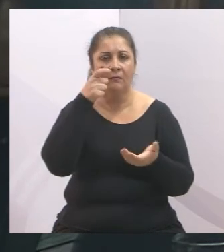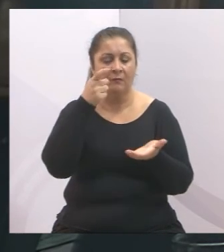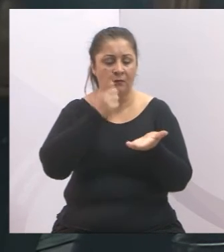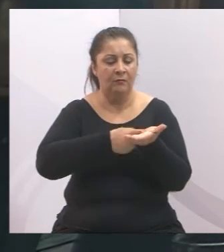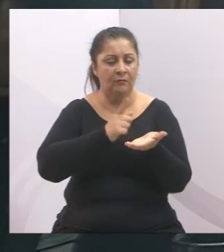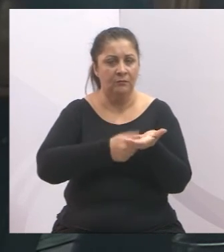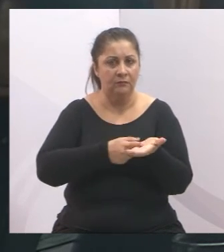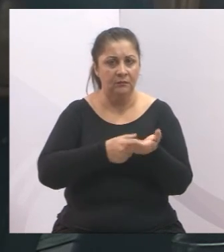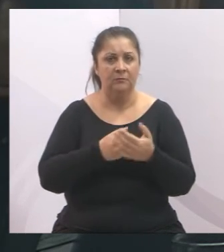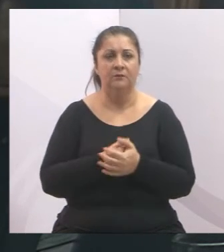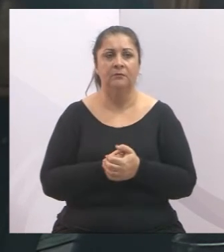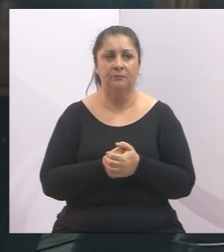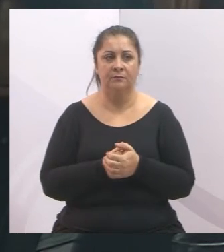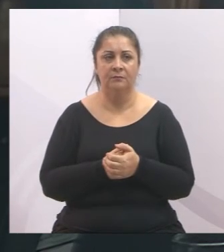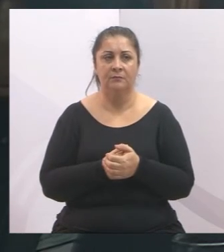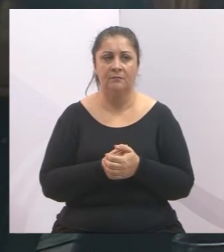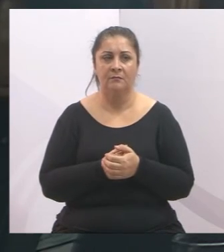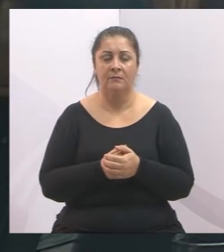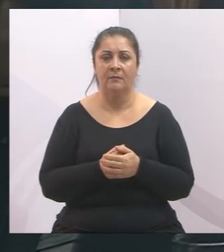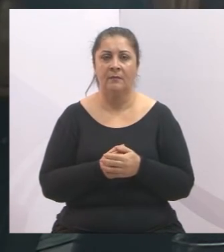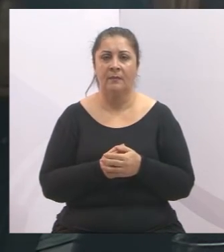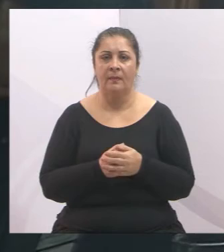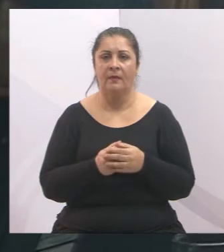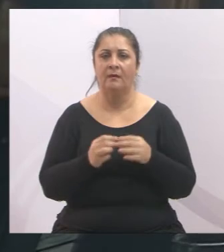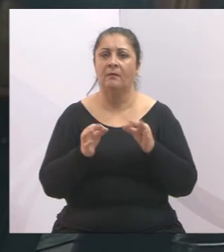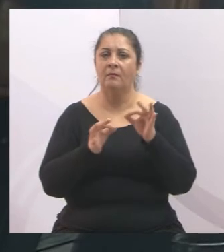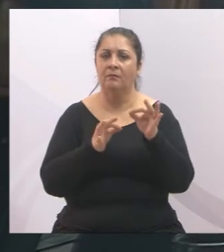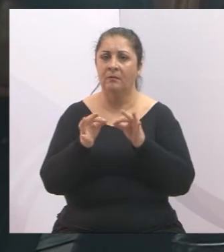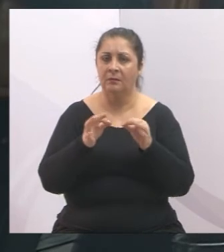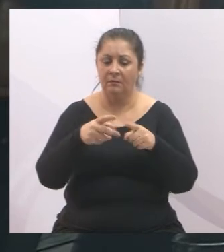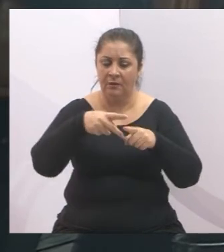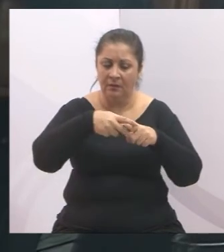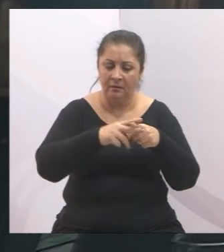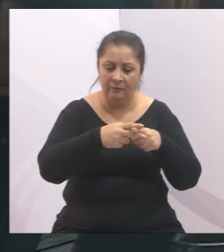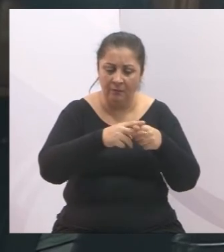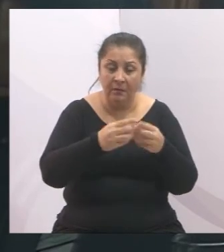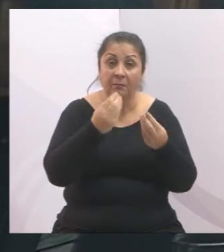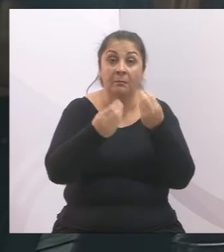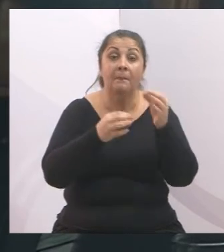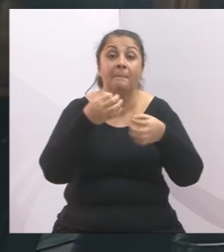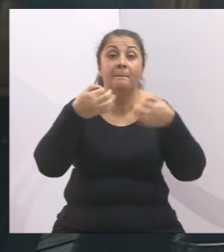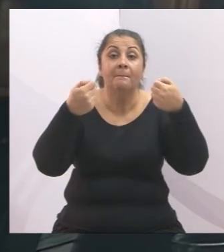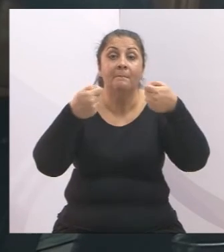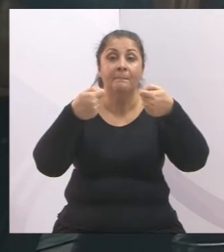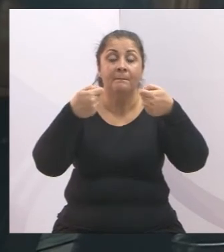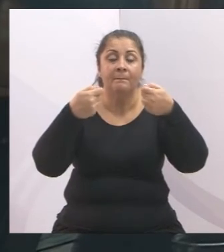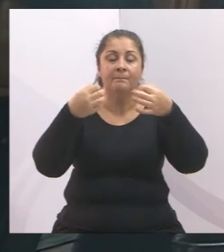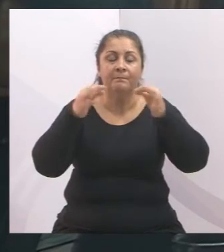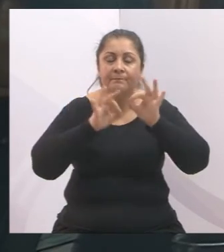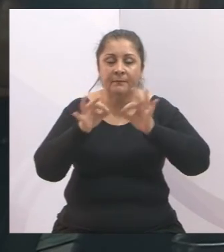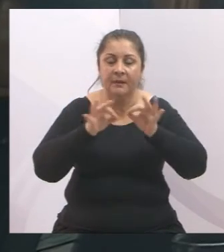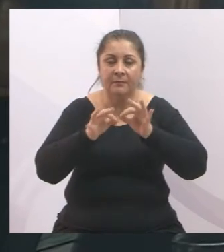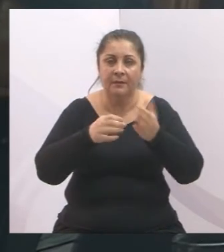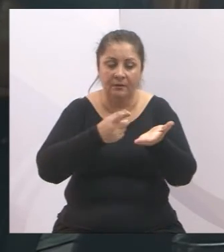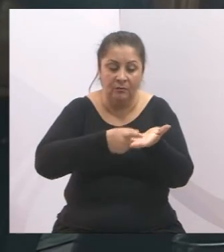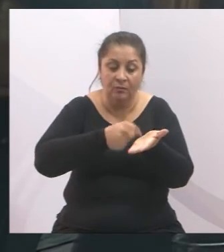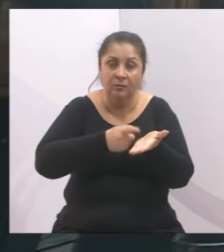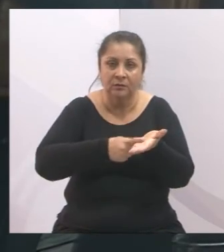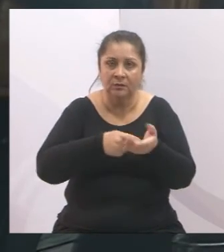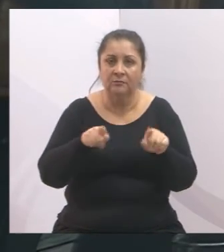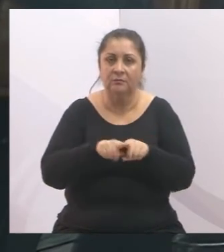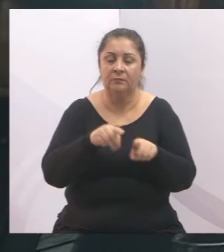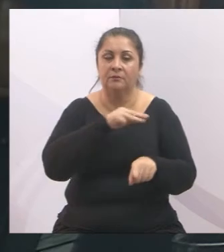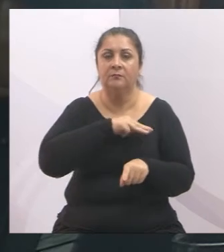aperfeiçoar os mecanismos de fiscalização contratual, mas ao mesmo tempo, que o Ministério Público do